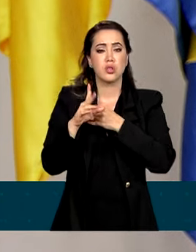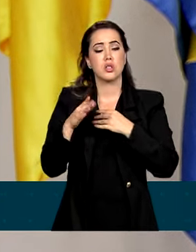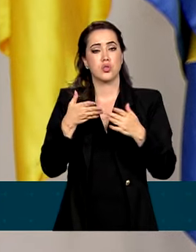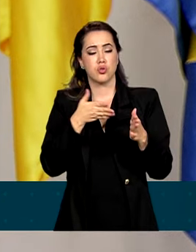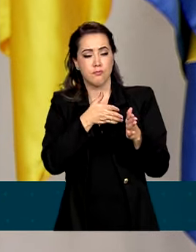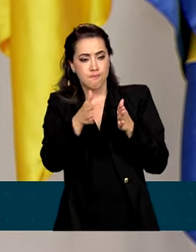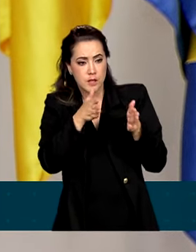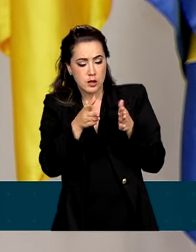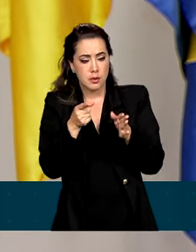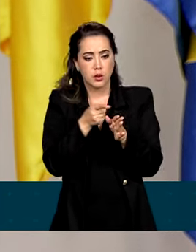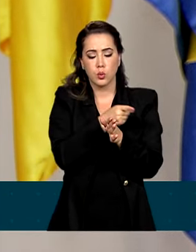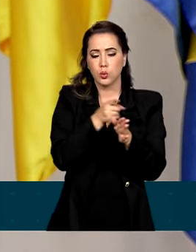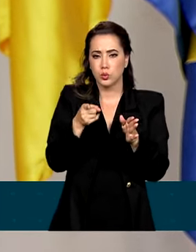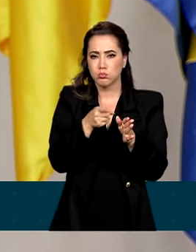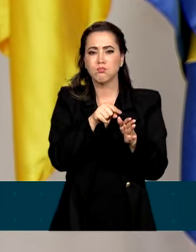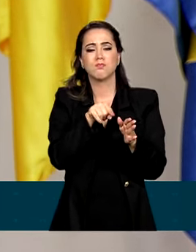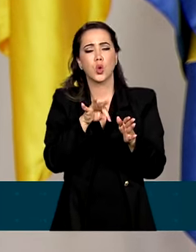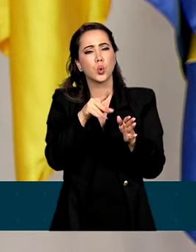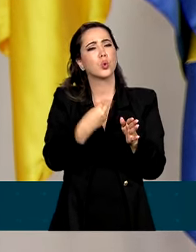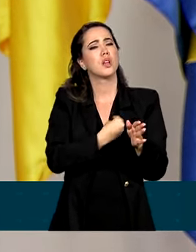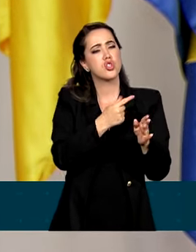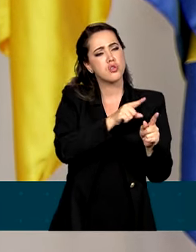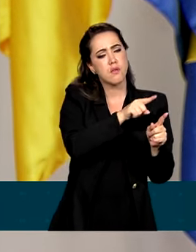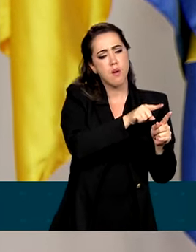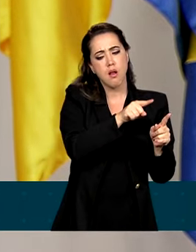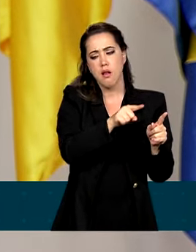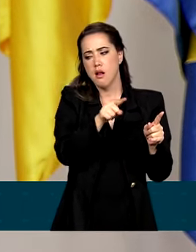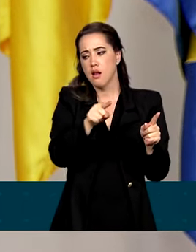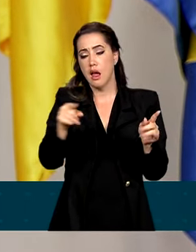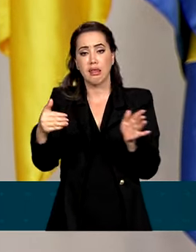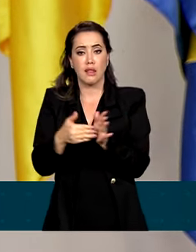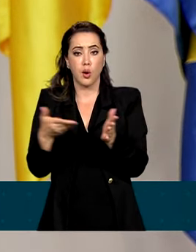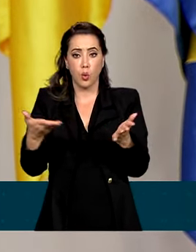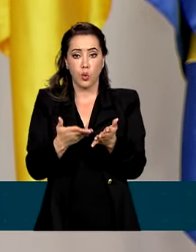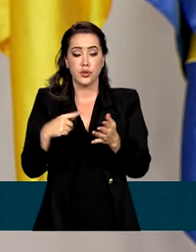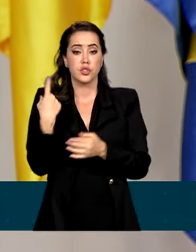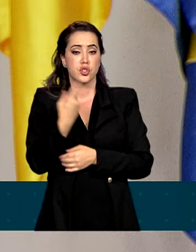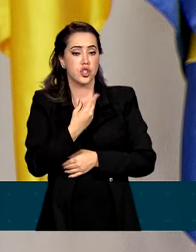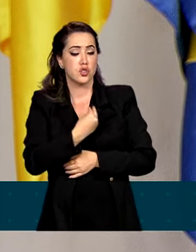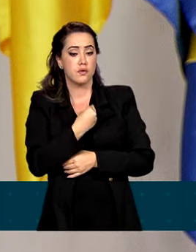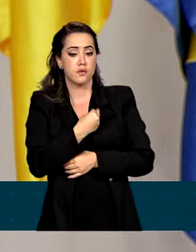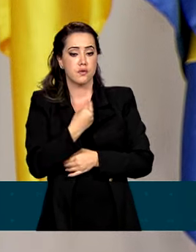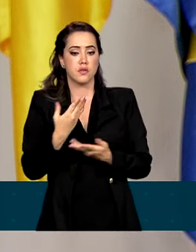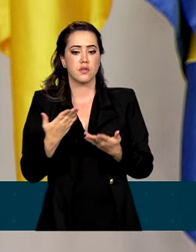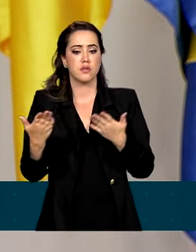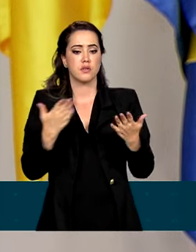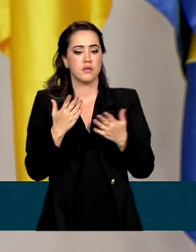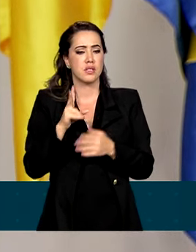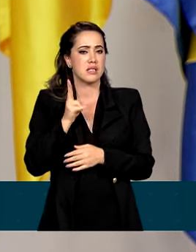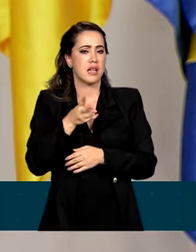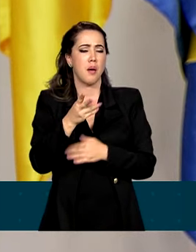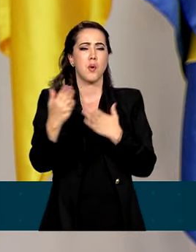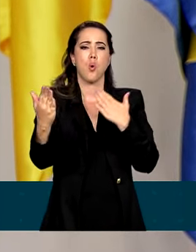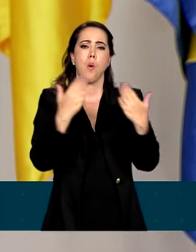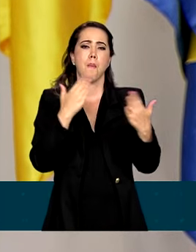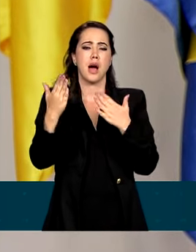constituíram fazem com que nós tenhamos que viver praticamente um golpe a cada dia.